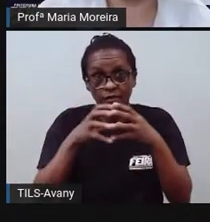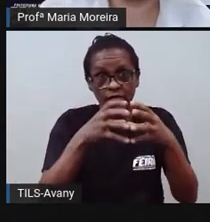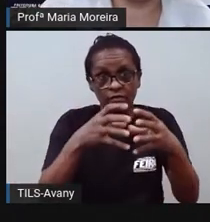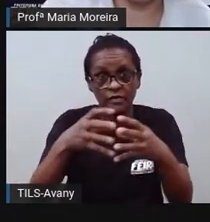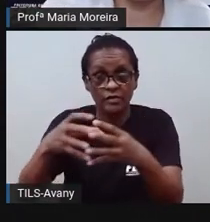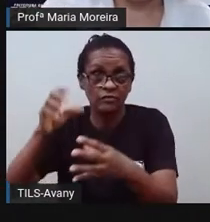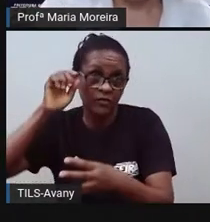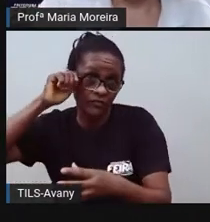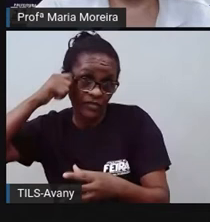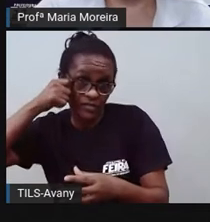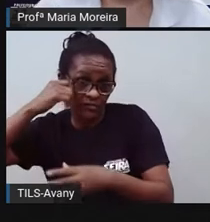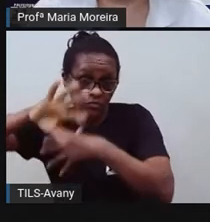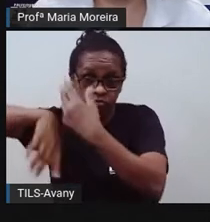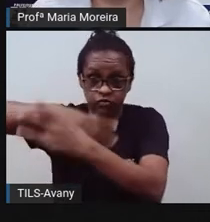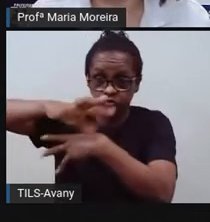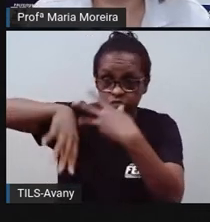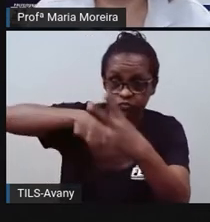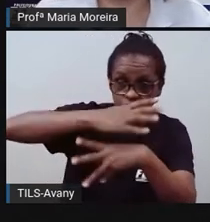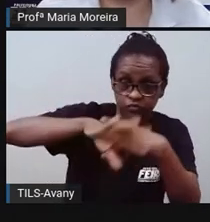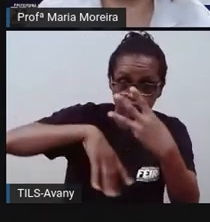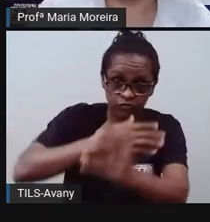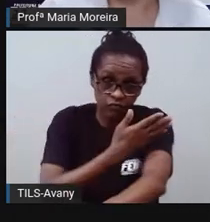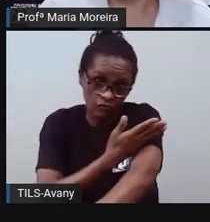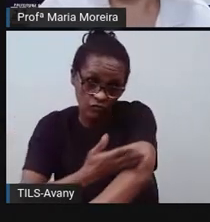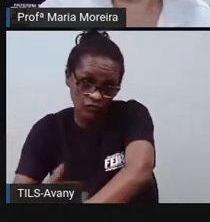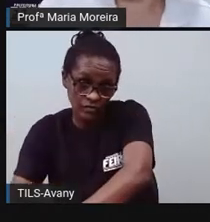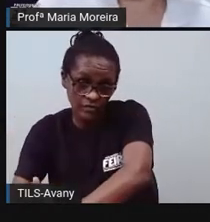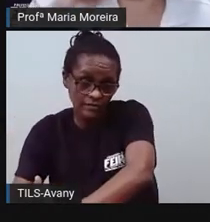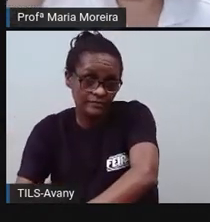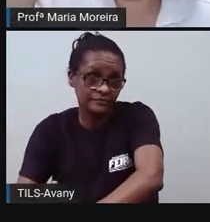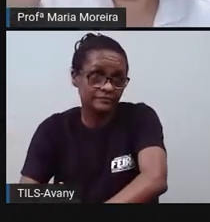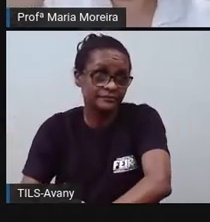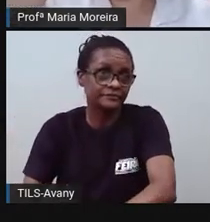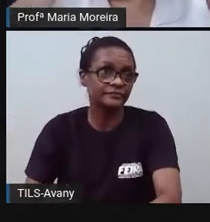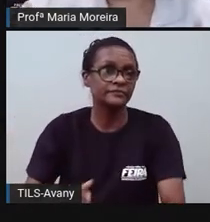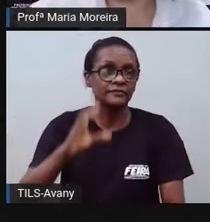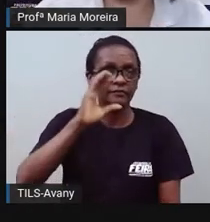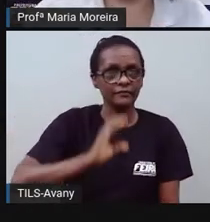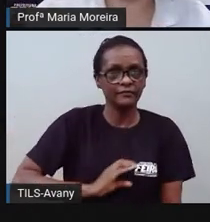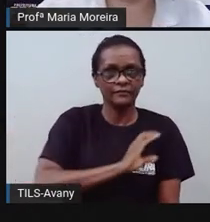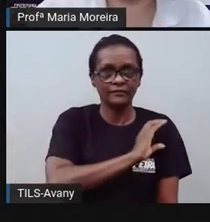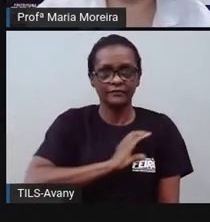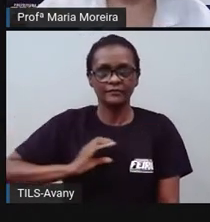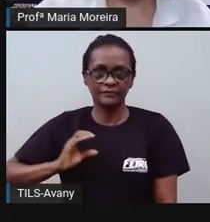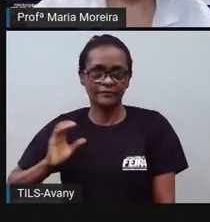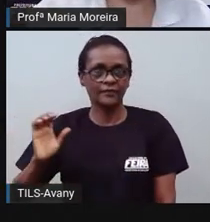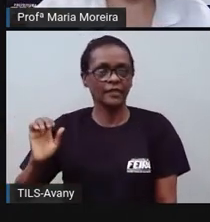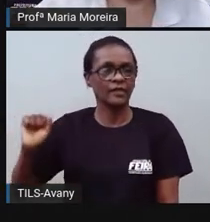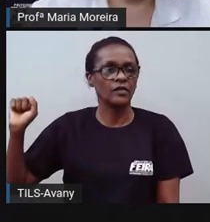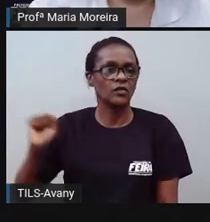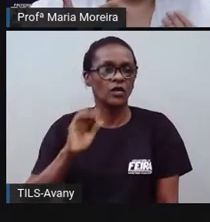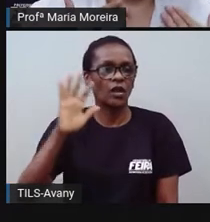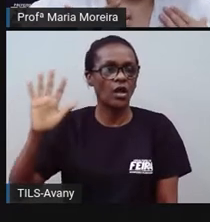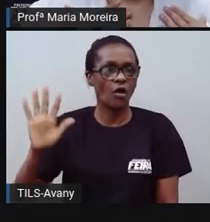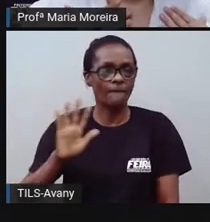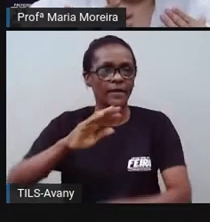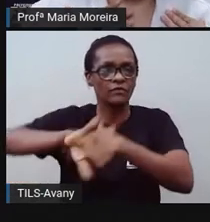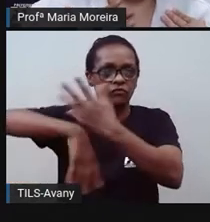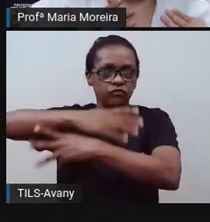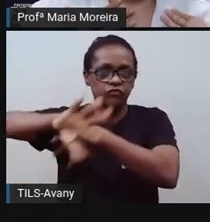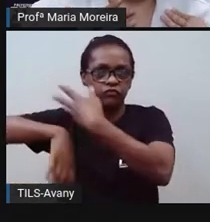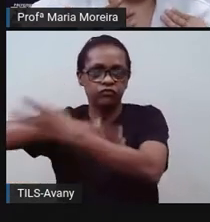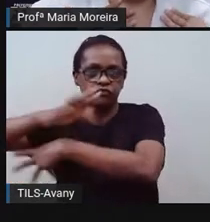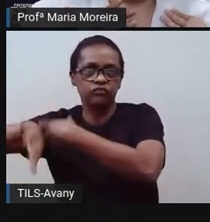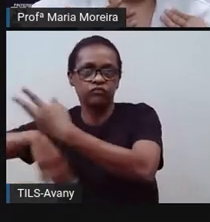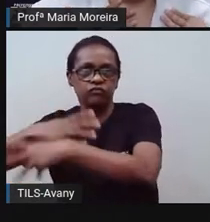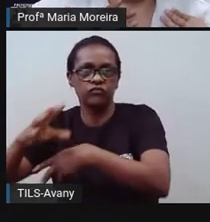continente africano com o cristianismo europeu. Então eles tiveram aí a sacada genial. Bom, se eu não posso cultuar a